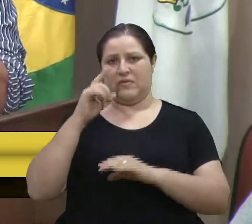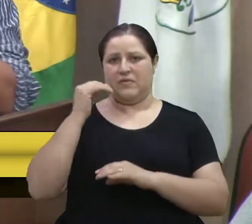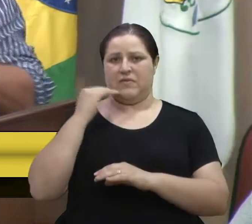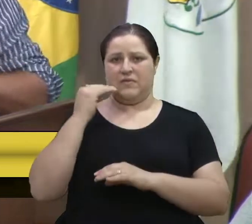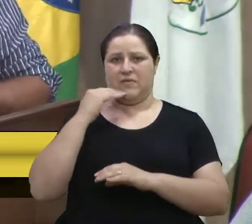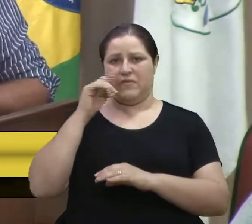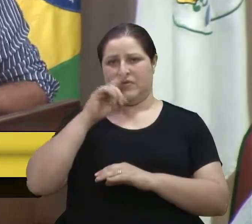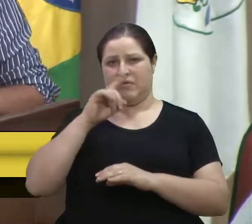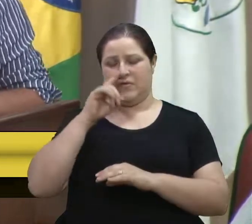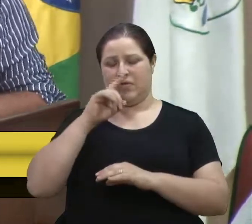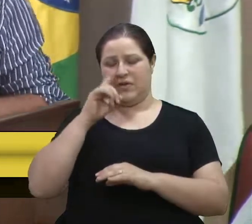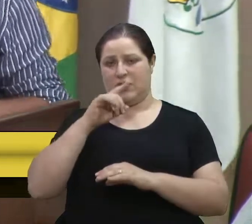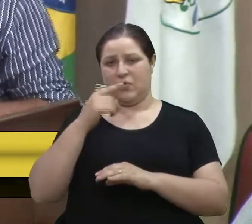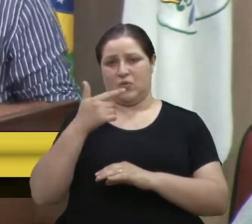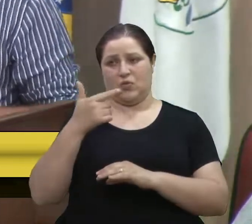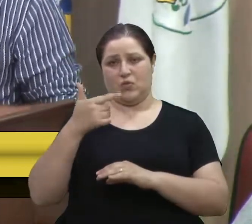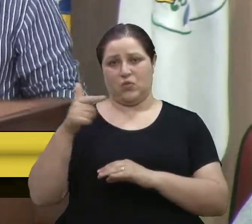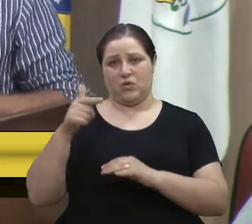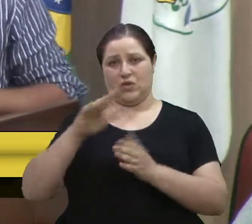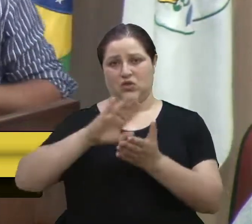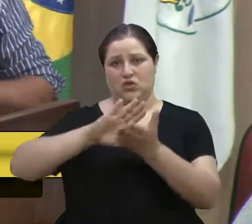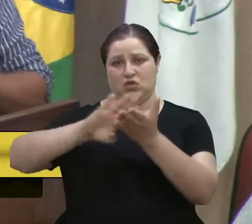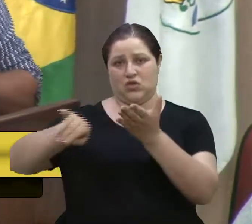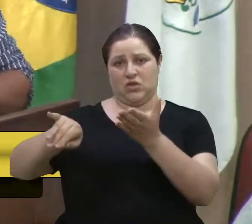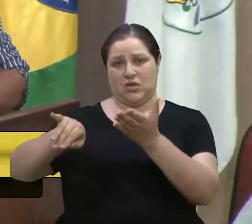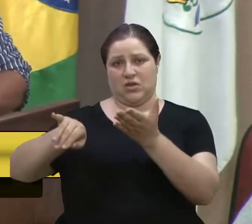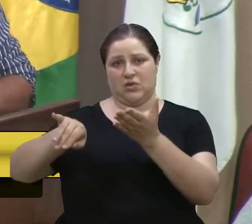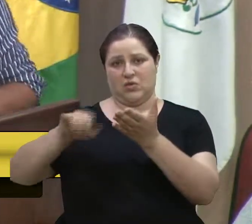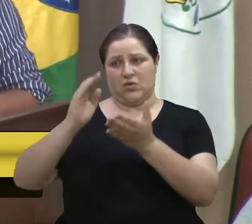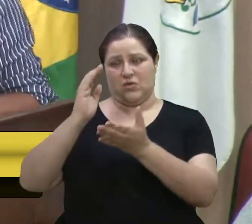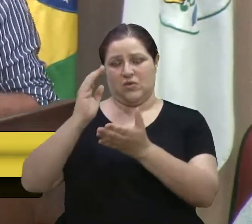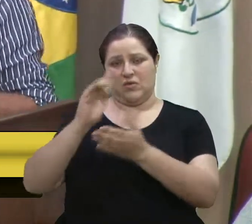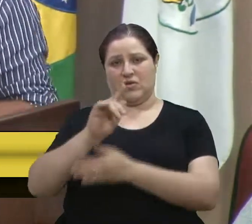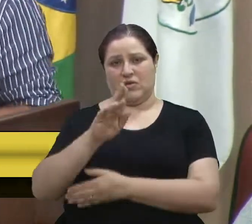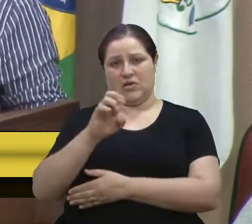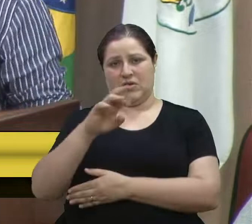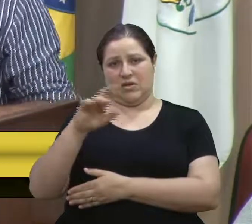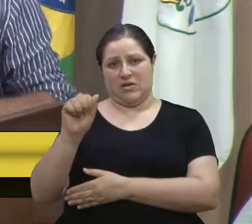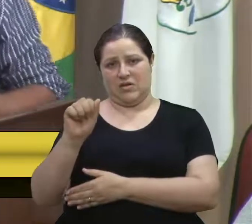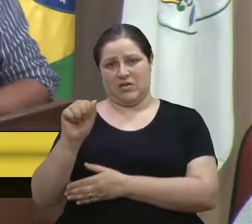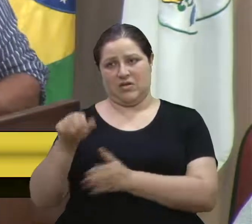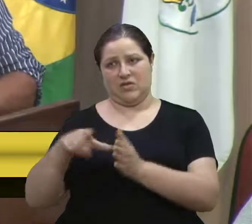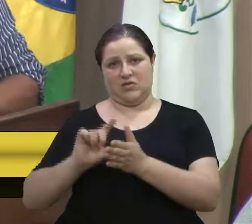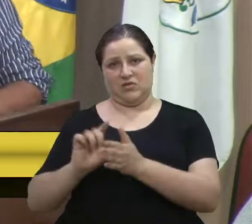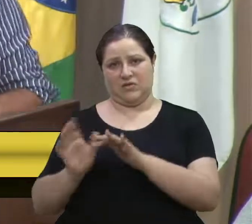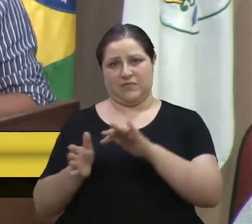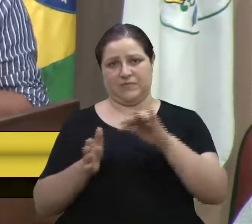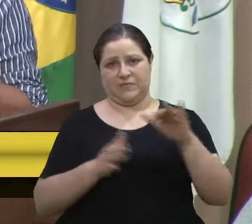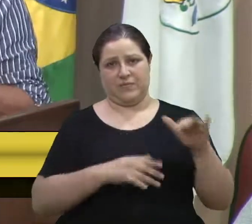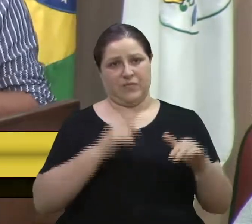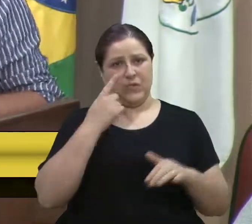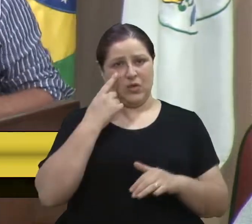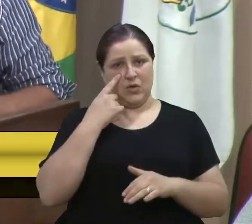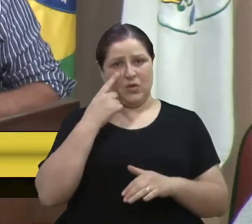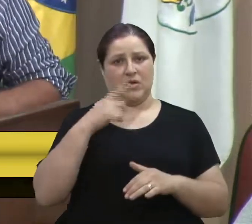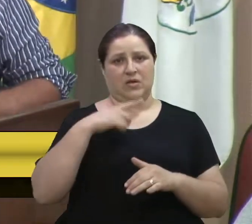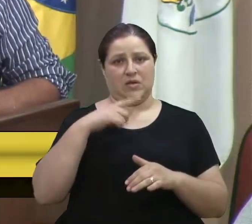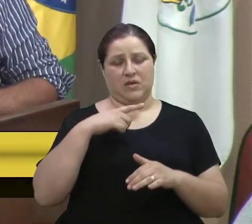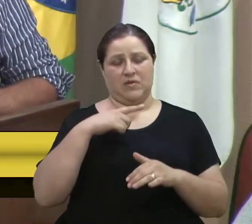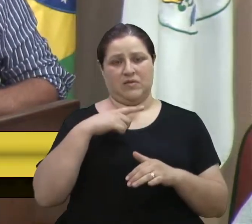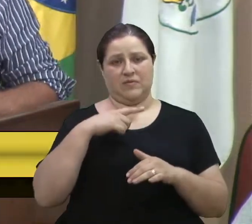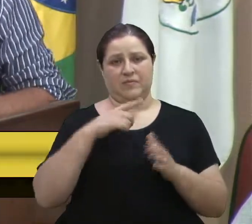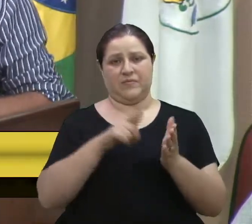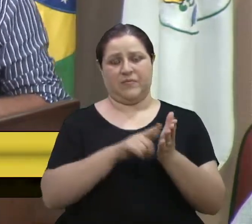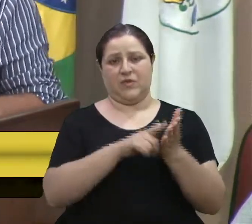Então, eu quero dizer para os senhores que a metade dos horários na sexta-feira, o que o pioneiro colocou que foi